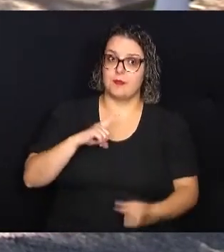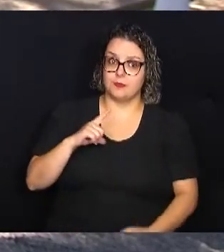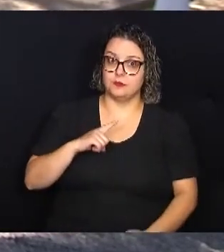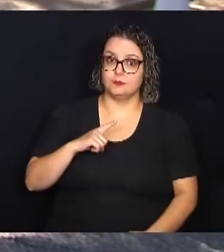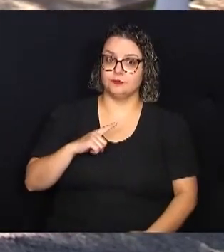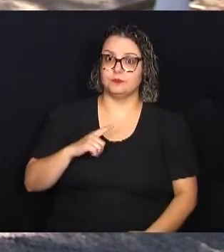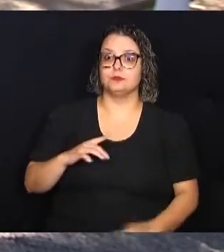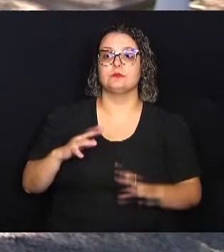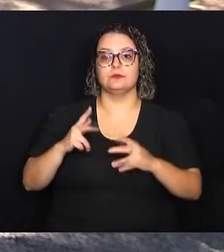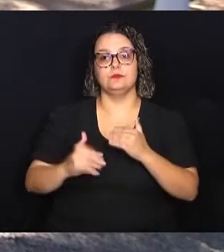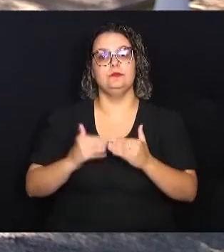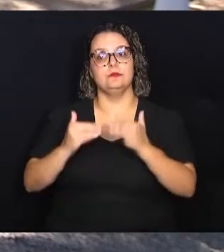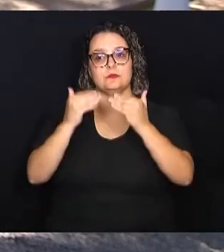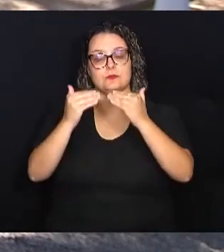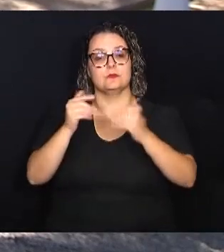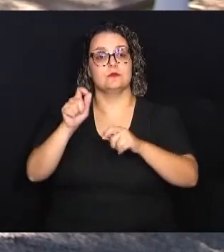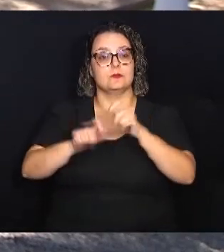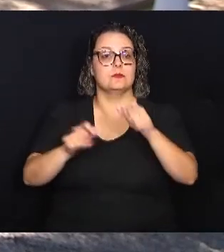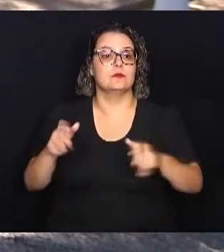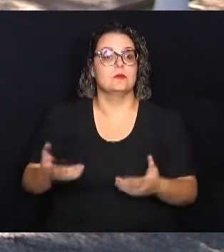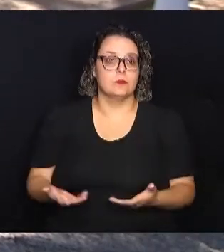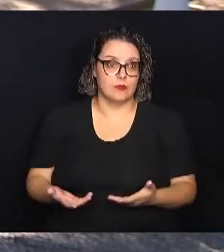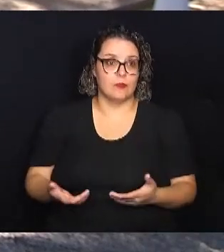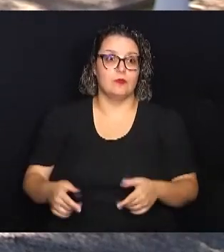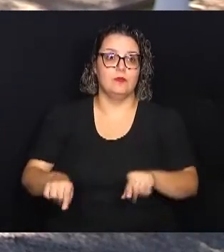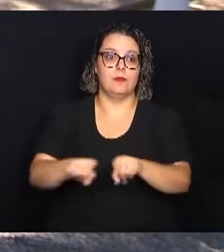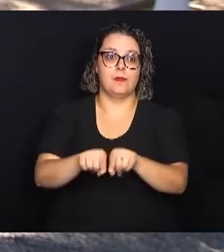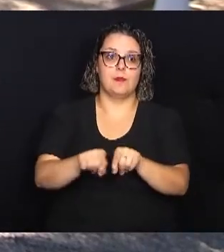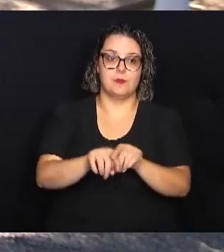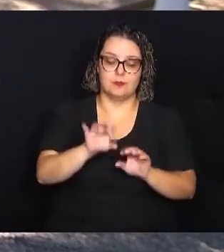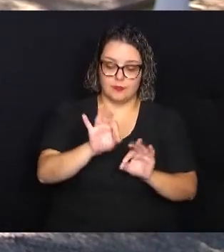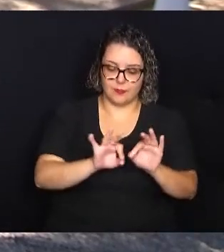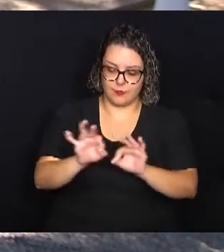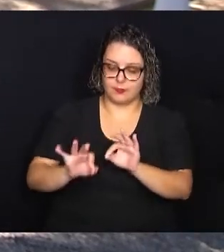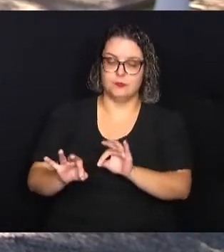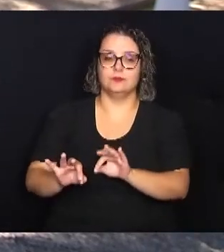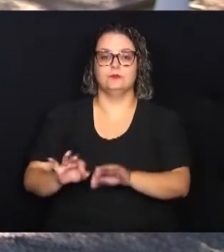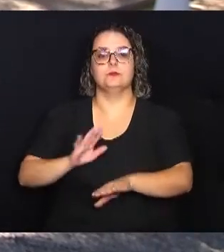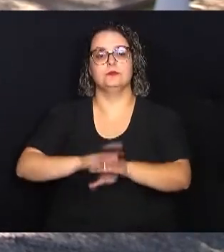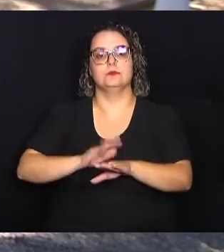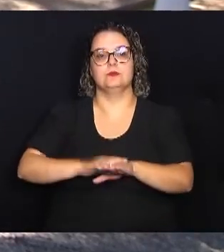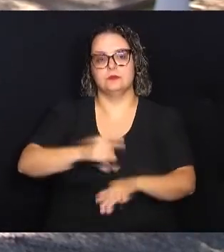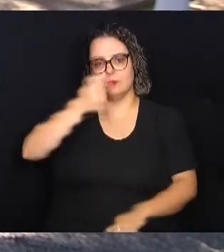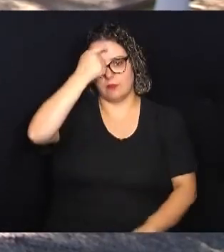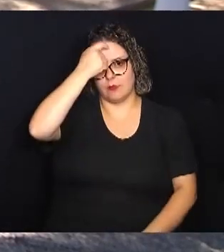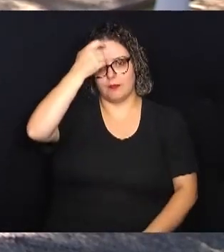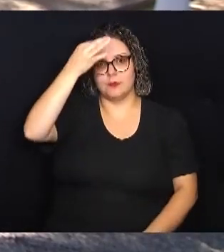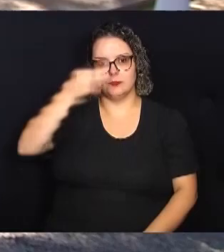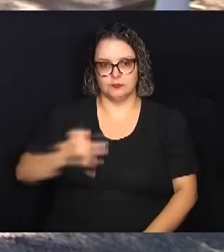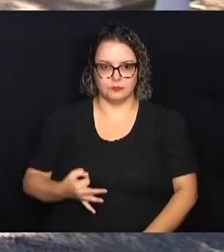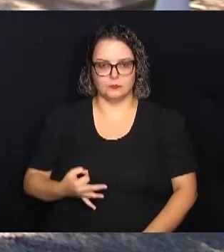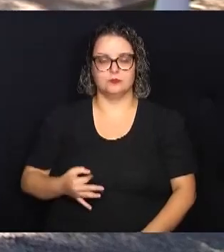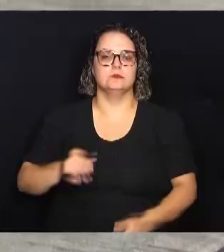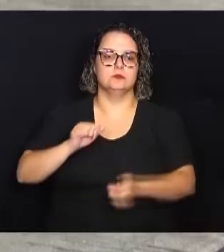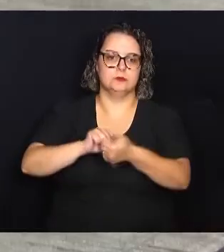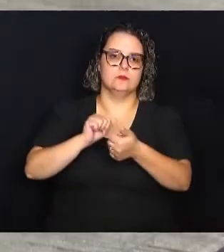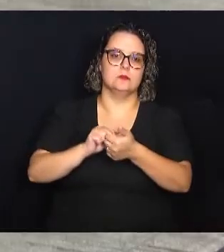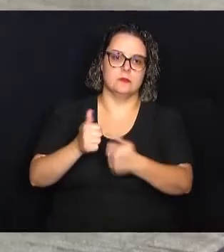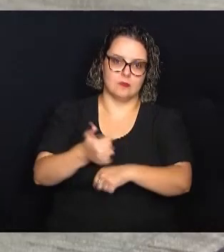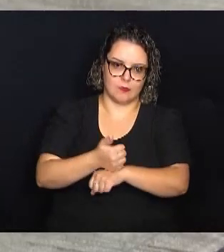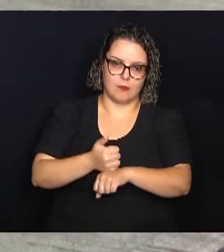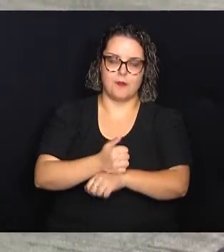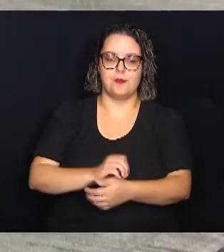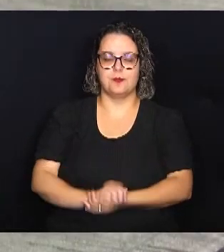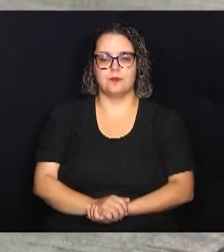desenvolvimento da pessoa, além do preparo para o exercício da cidadania e também a qualificação profissional. O